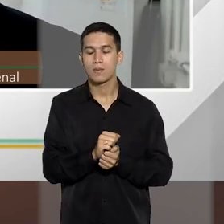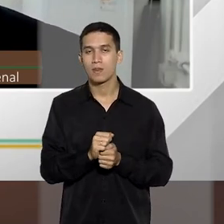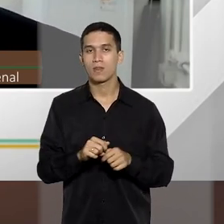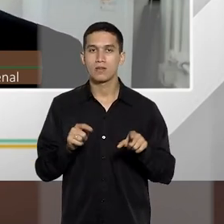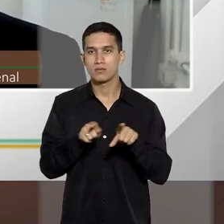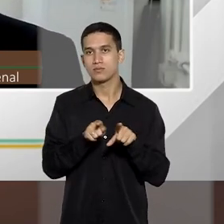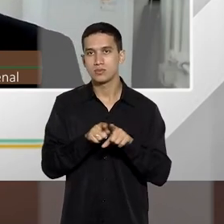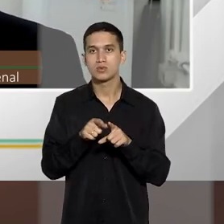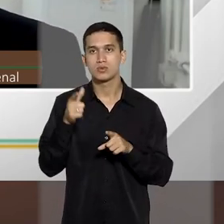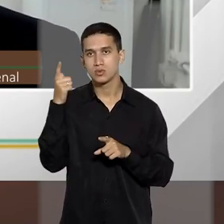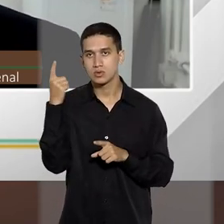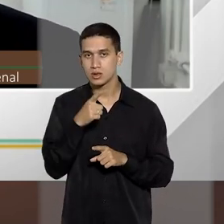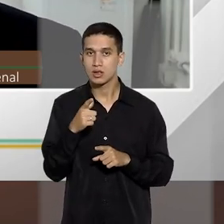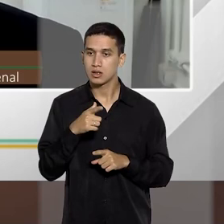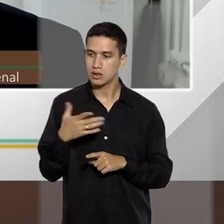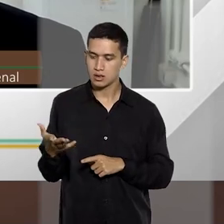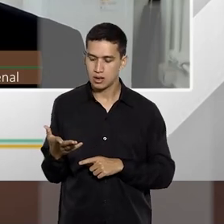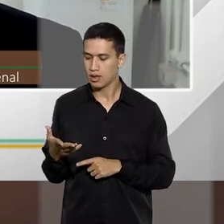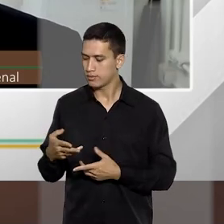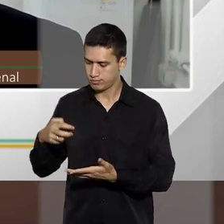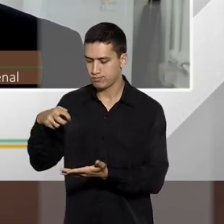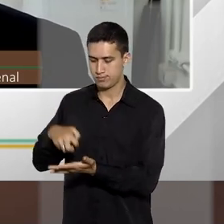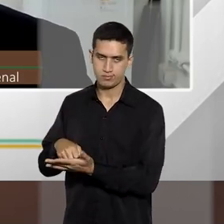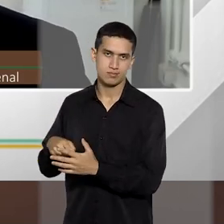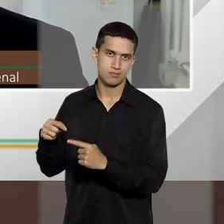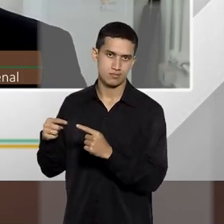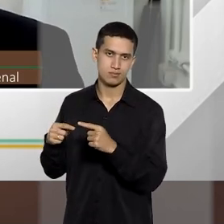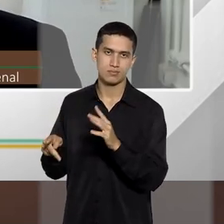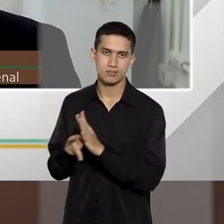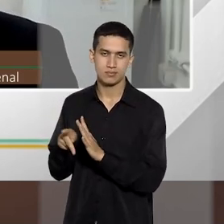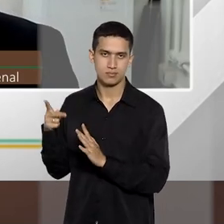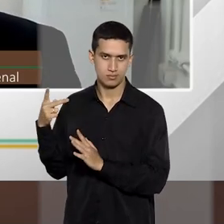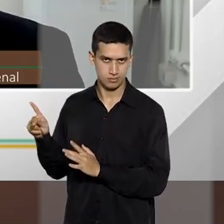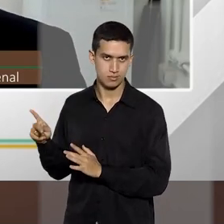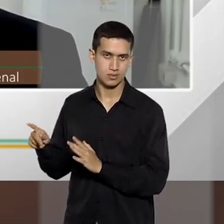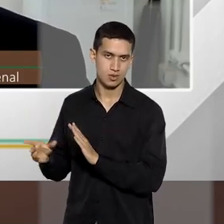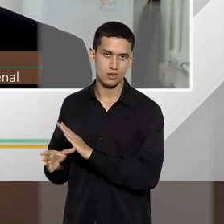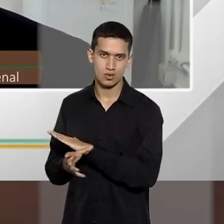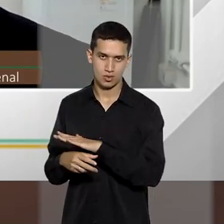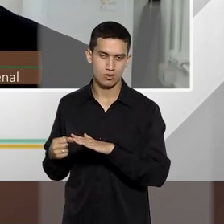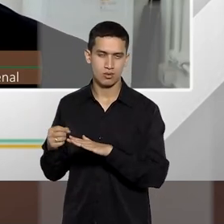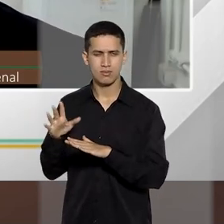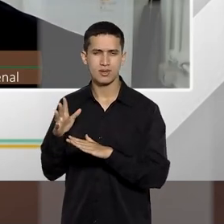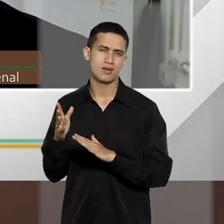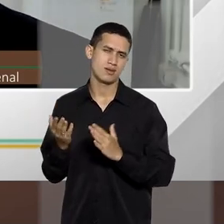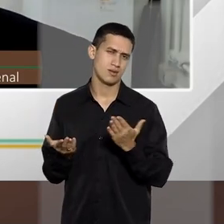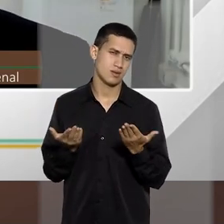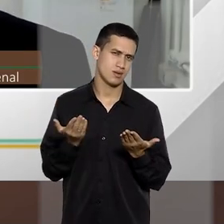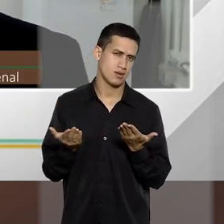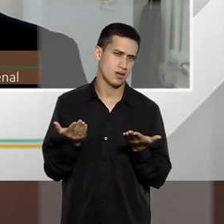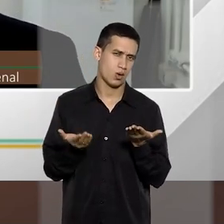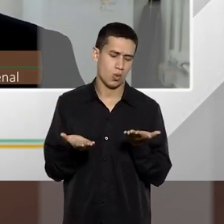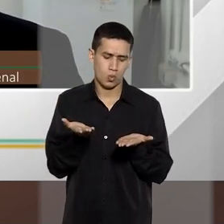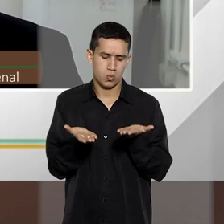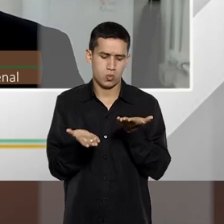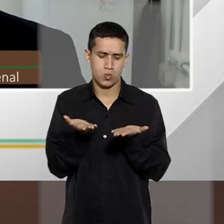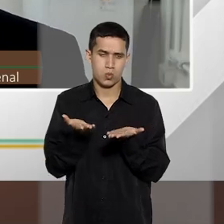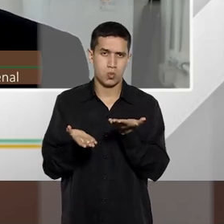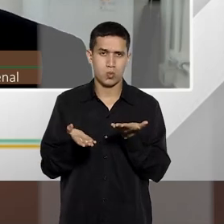punir o furto, mas de uma forma equilibrada, fazendo uma dose meter aqui a respeito dos limites constitucionais.